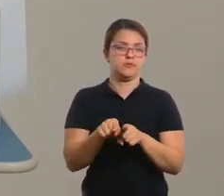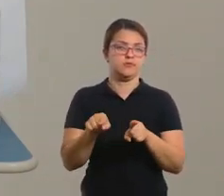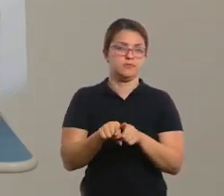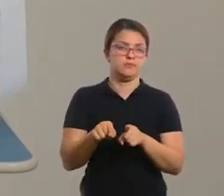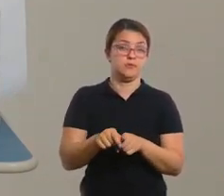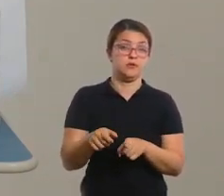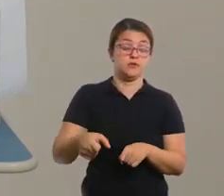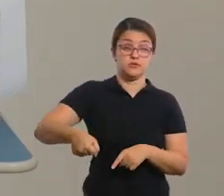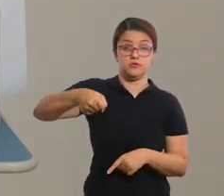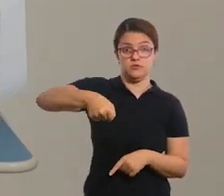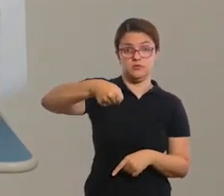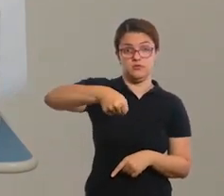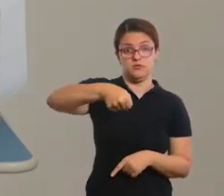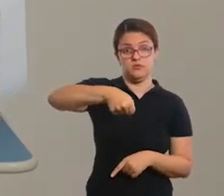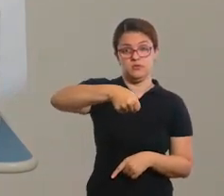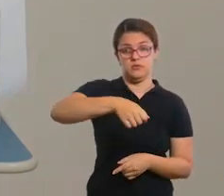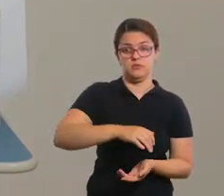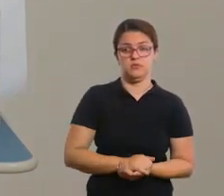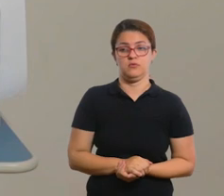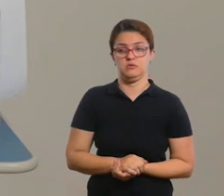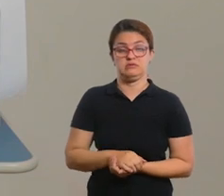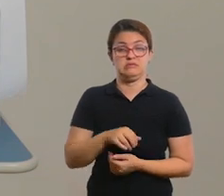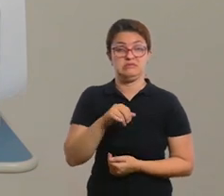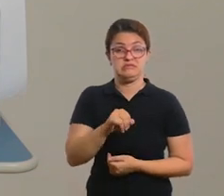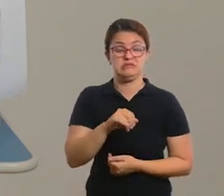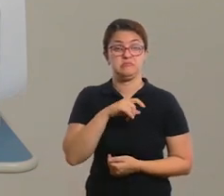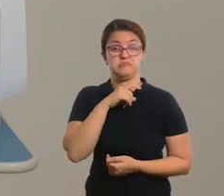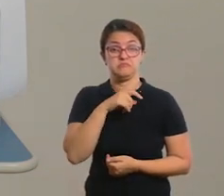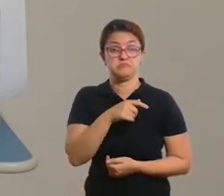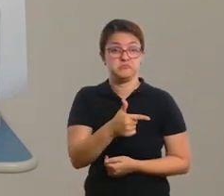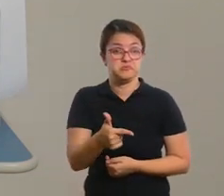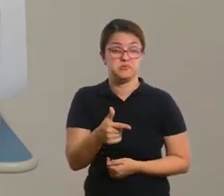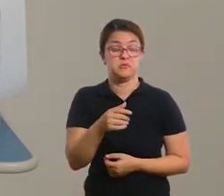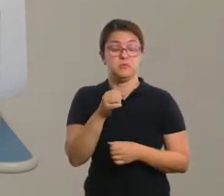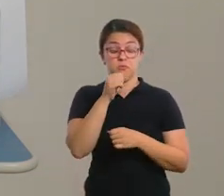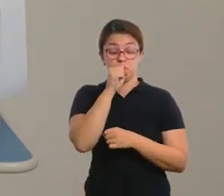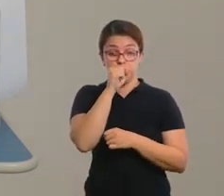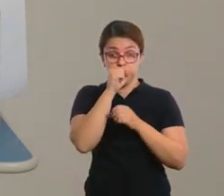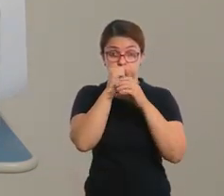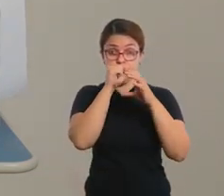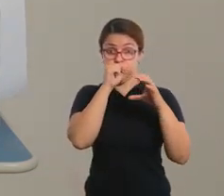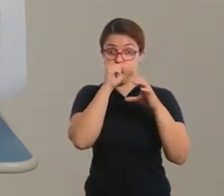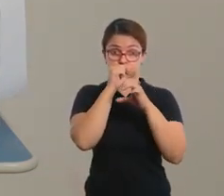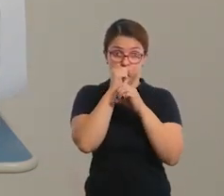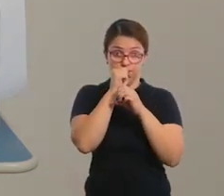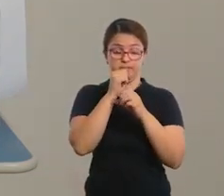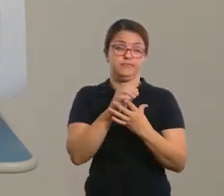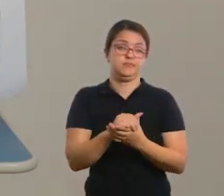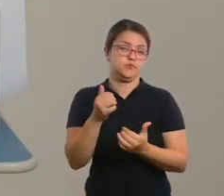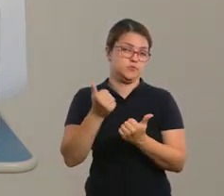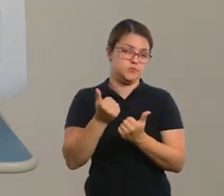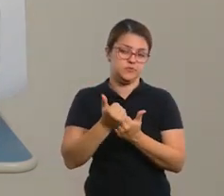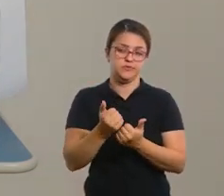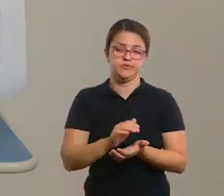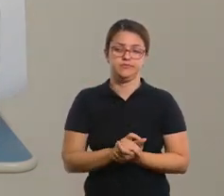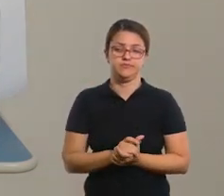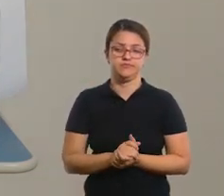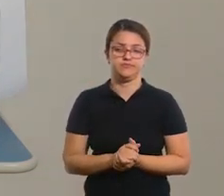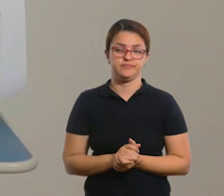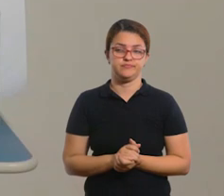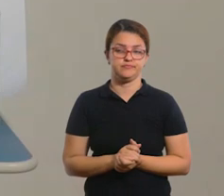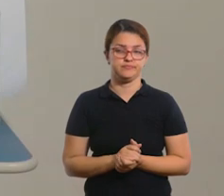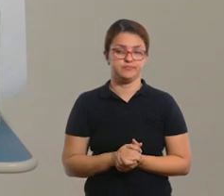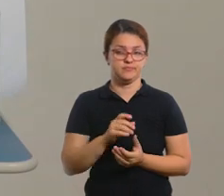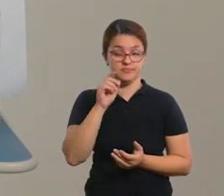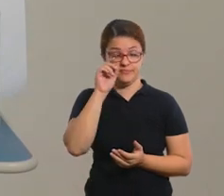claro, uma sacola também, caso você não tenha bexiga, a gente vai saber como que a gente pode substituir, tá? Com as folhas, façam